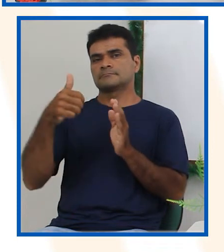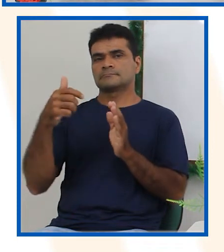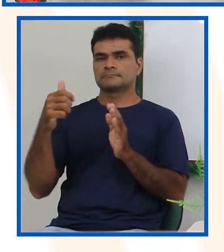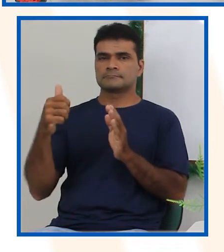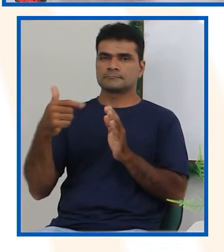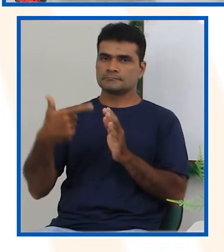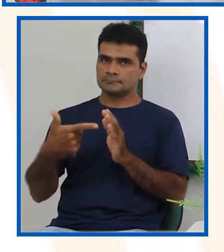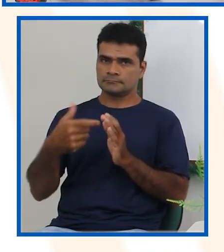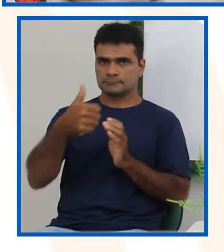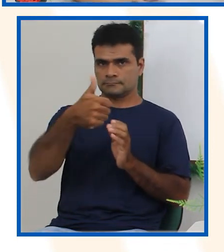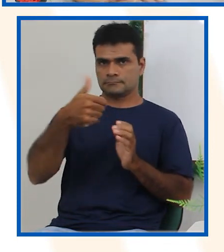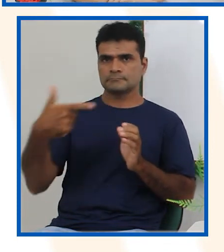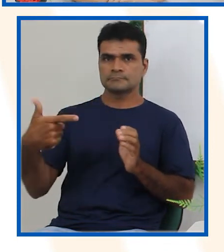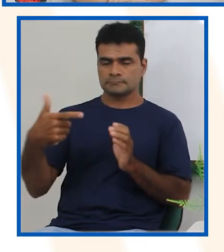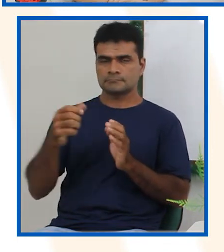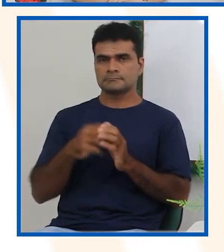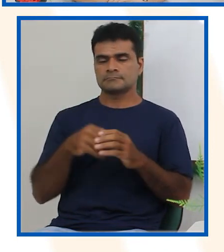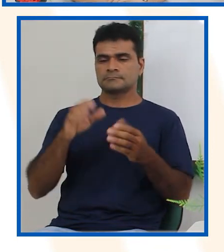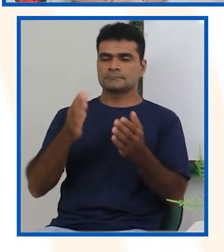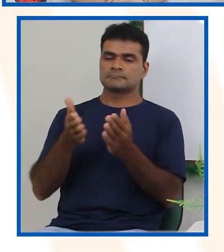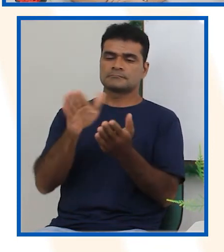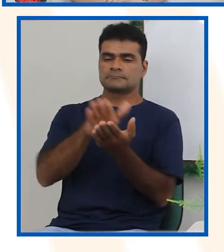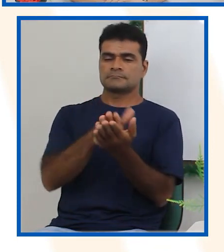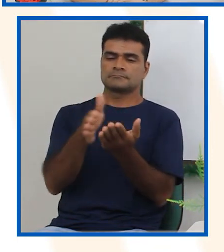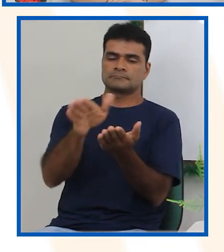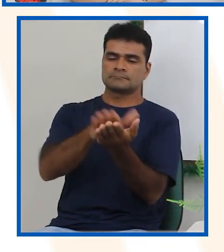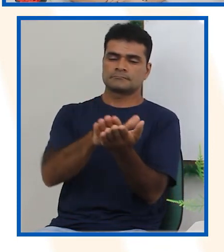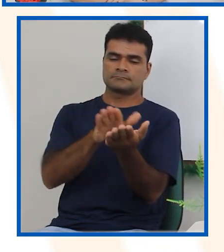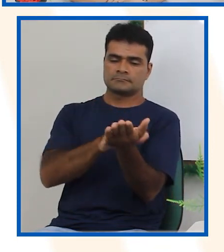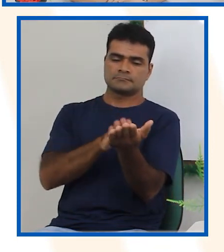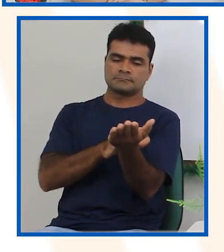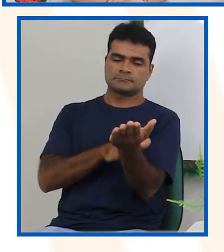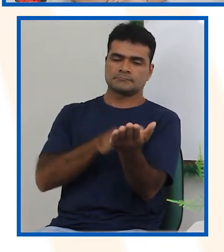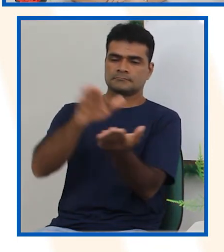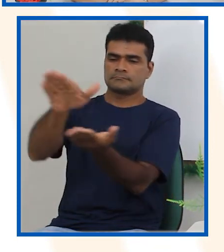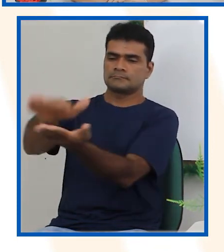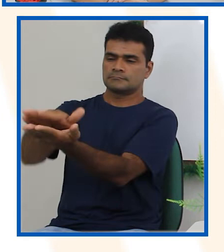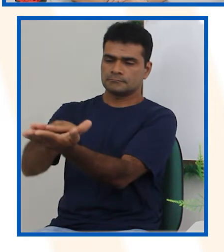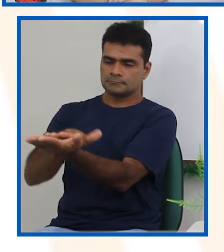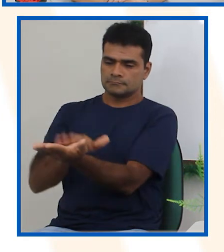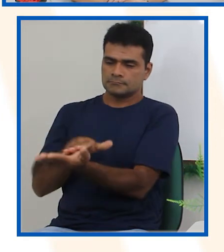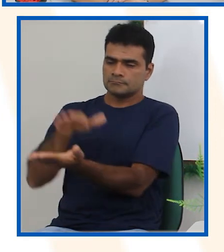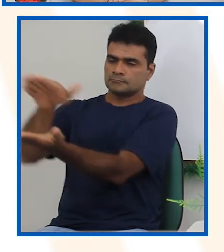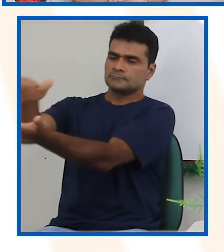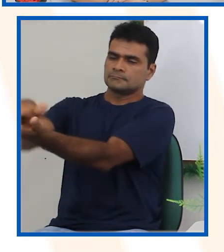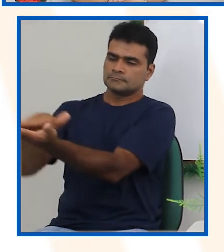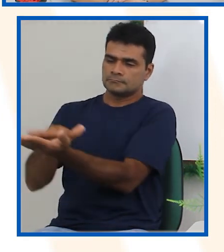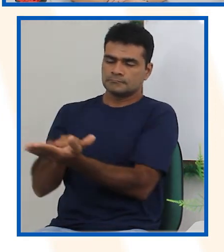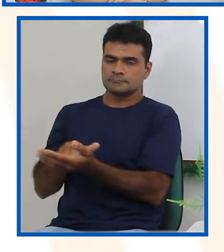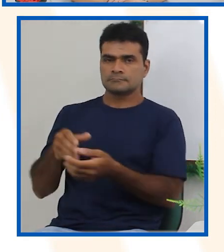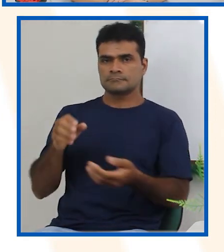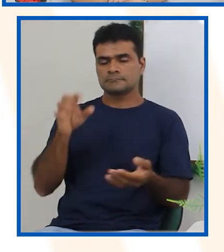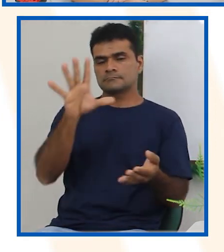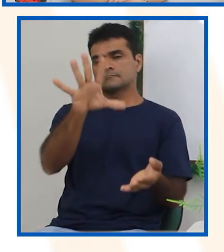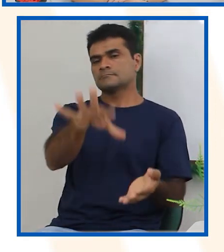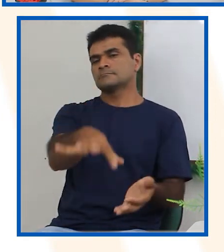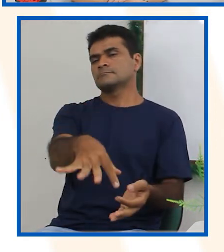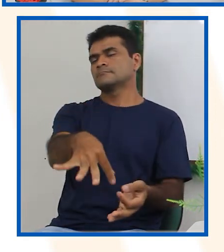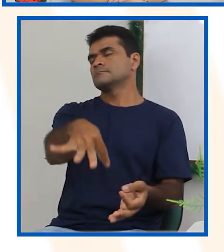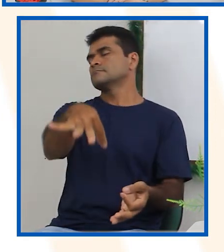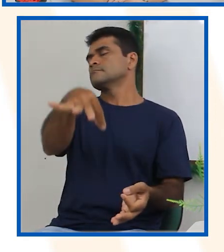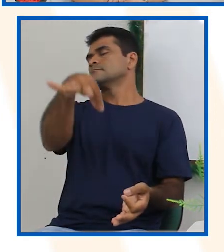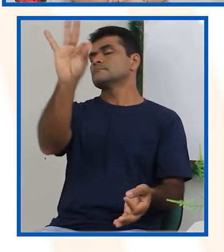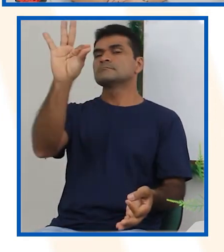baixo, tá? Então, com os números, com as cores para baixo. Então, ao retirar uma carta ao